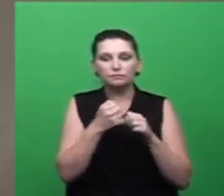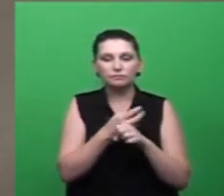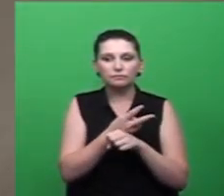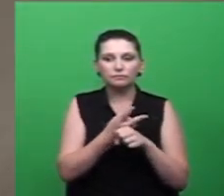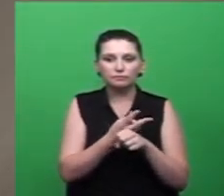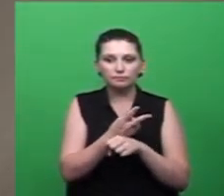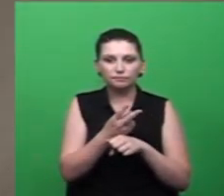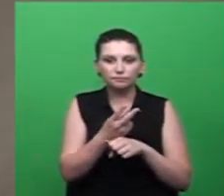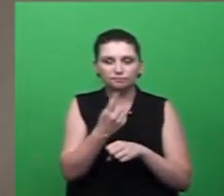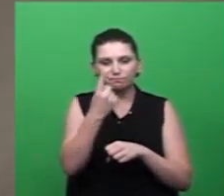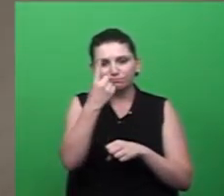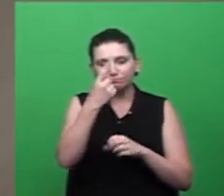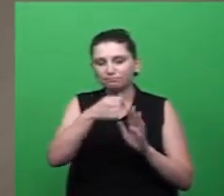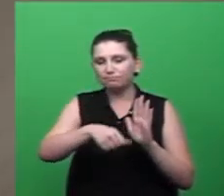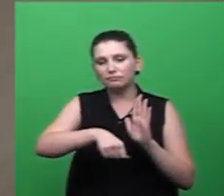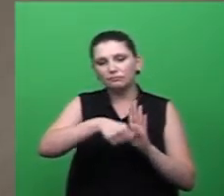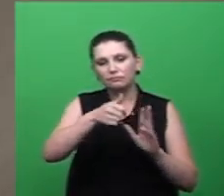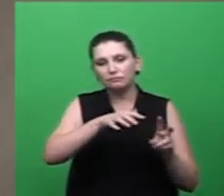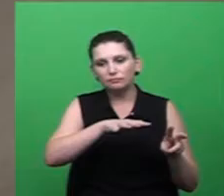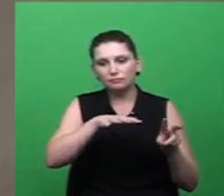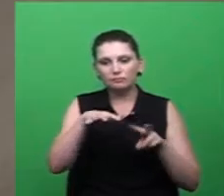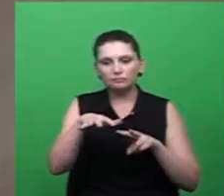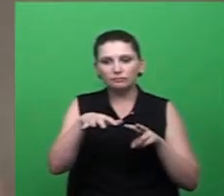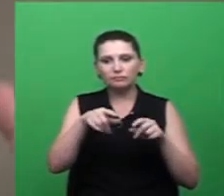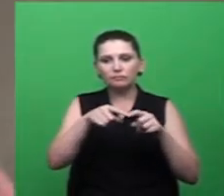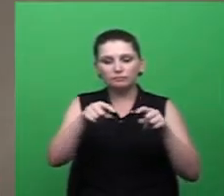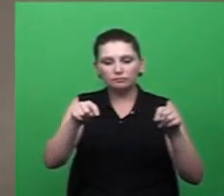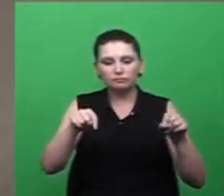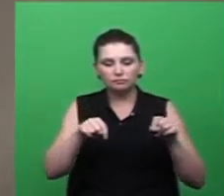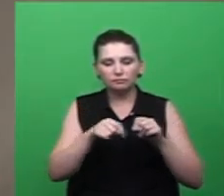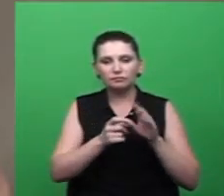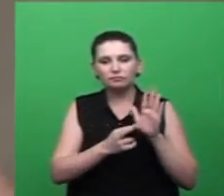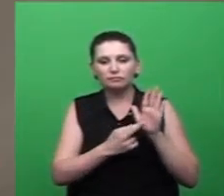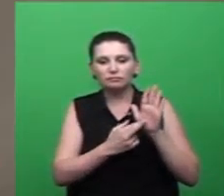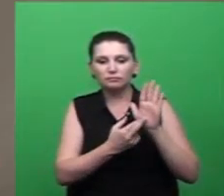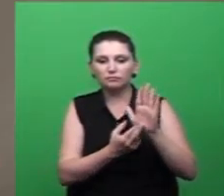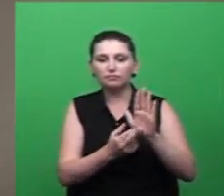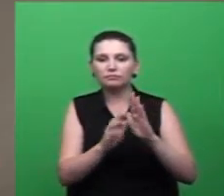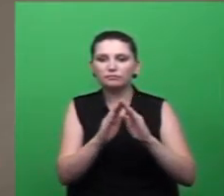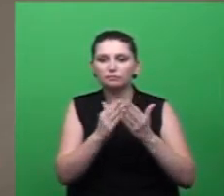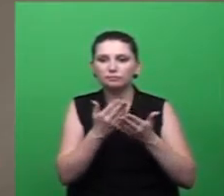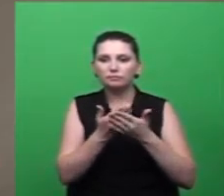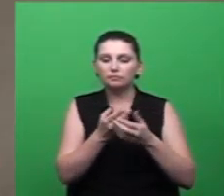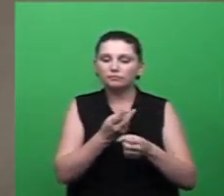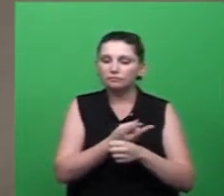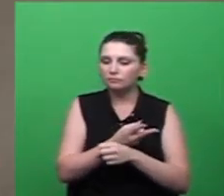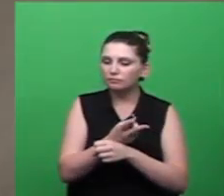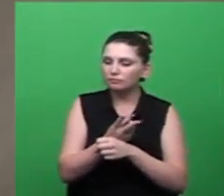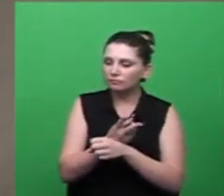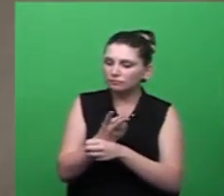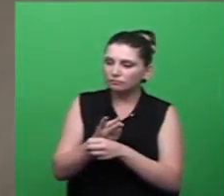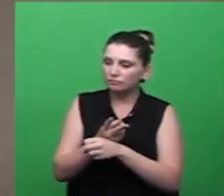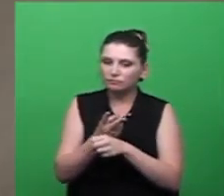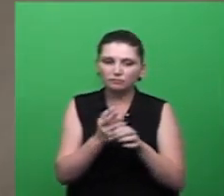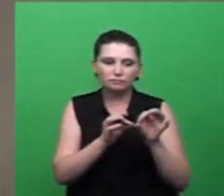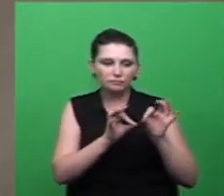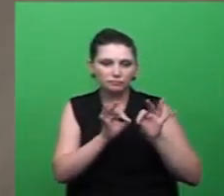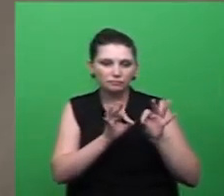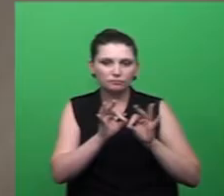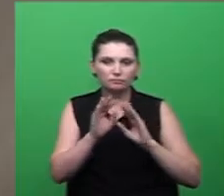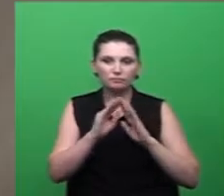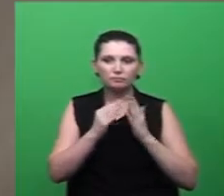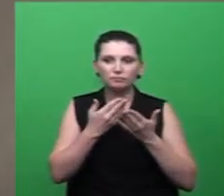uma vez por semana, uma turma, né, vai representar a escola e vai estar realizando uma vistoria na escola, ok?